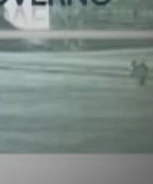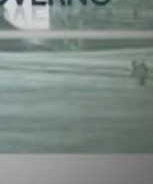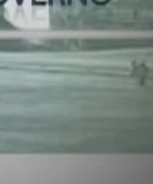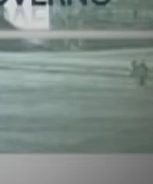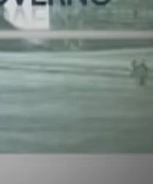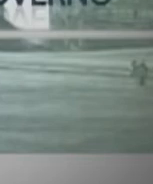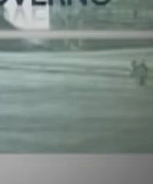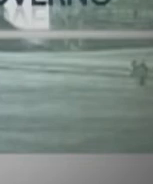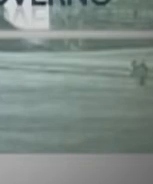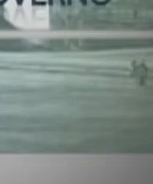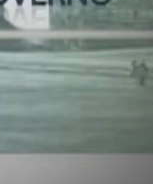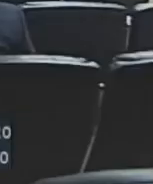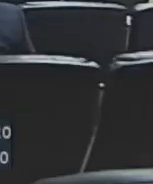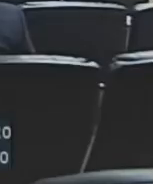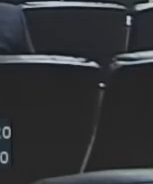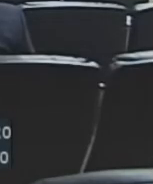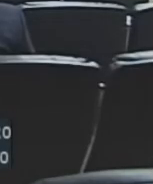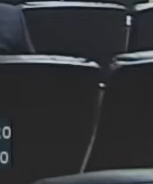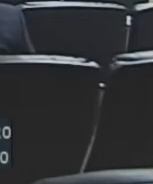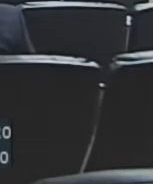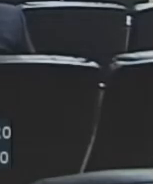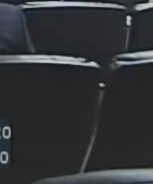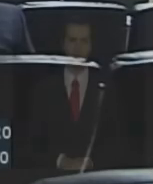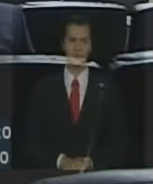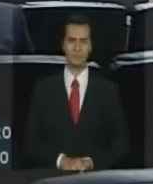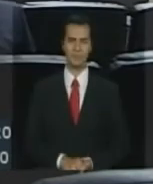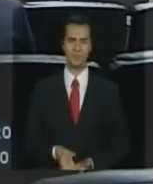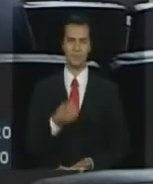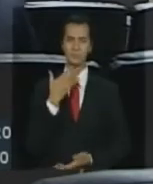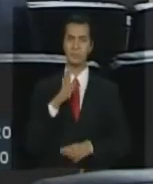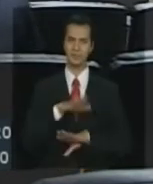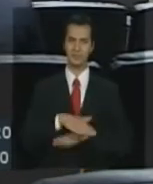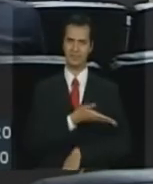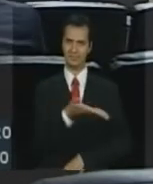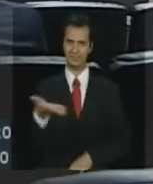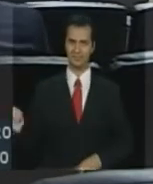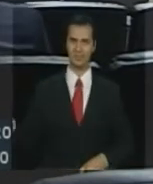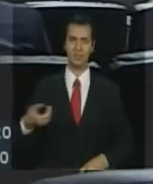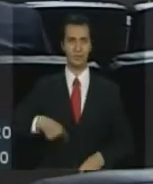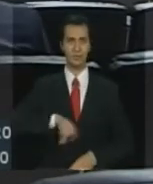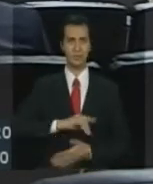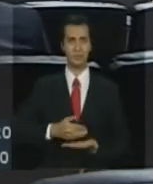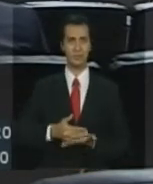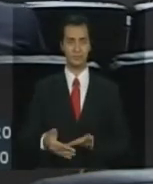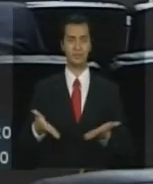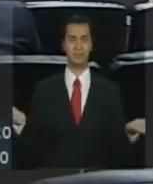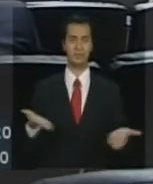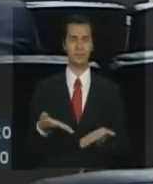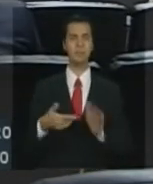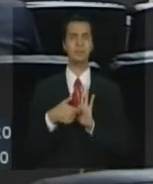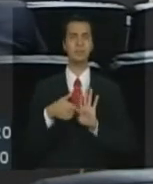Tesouro Nacional e Banco Central. Boa tarde a todos. Vamos, então, iniciar a apresentação